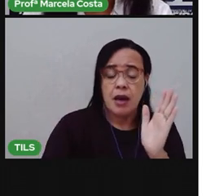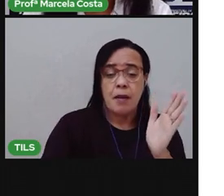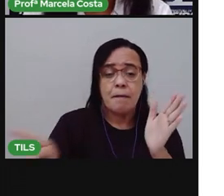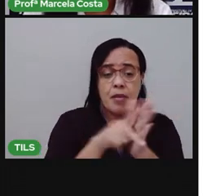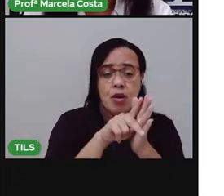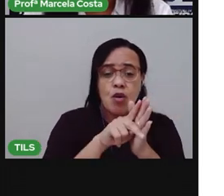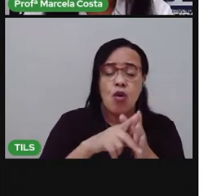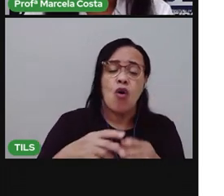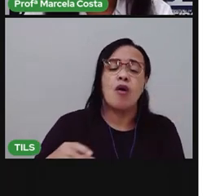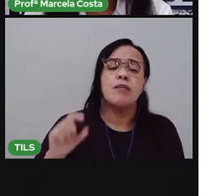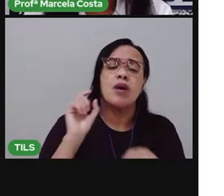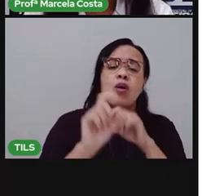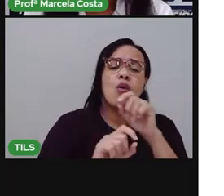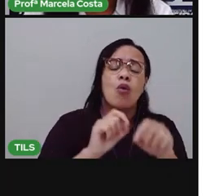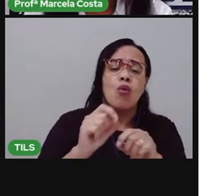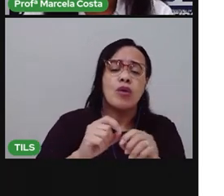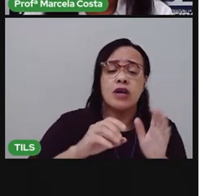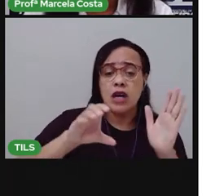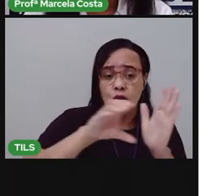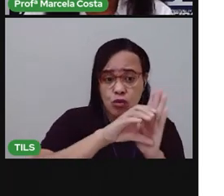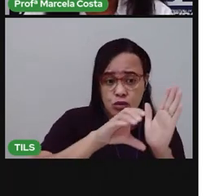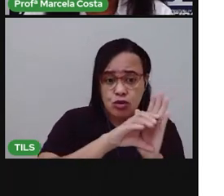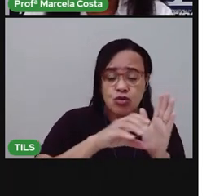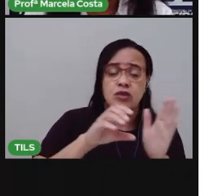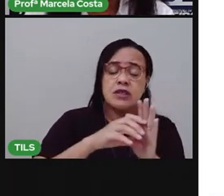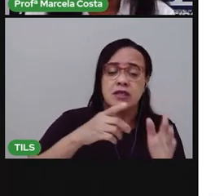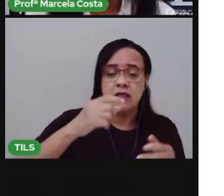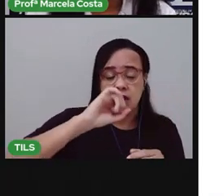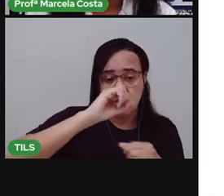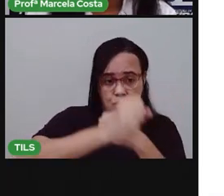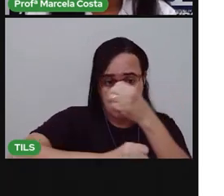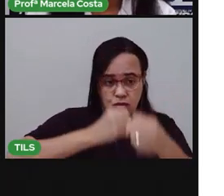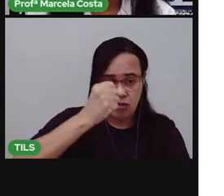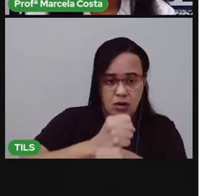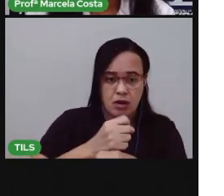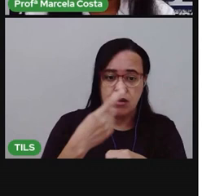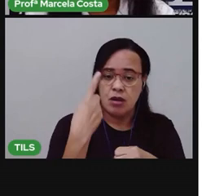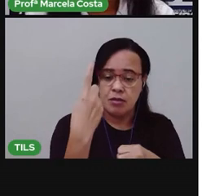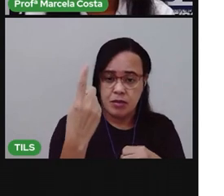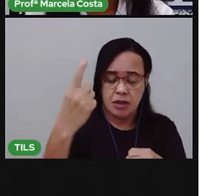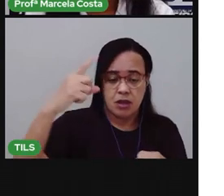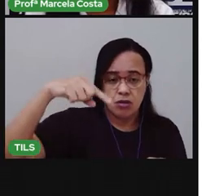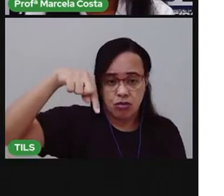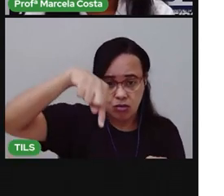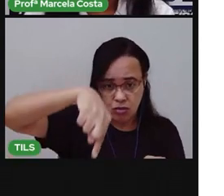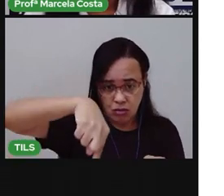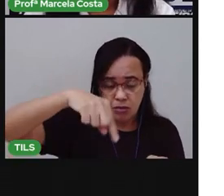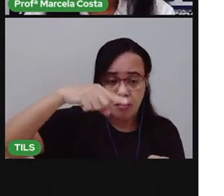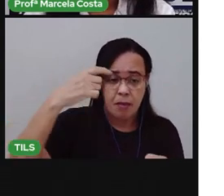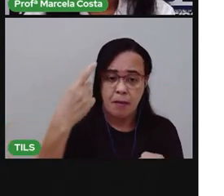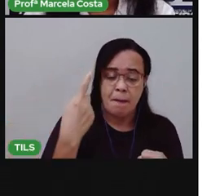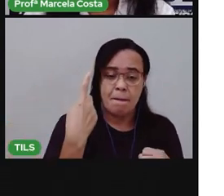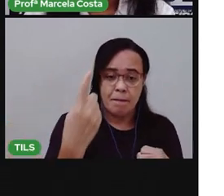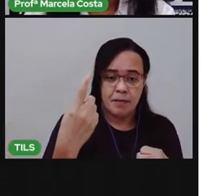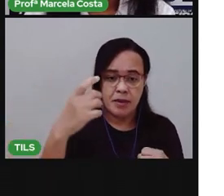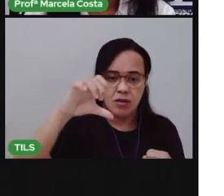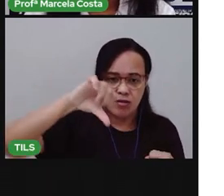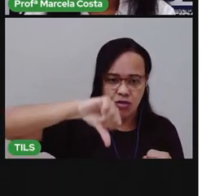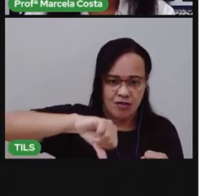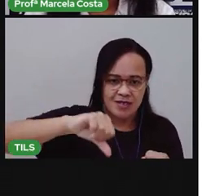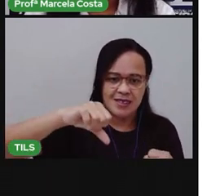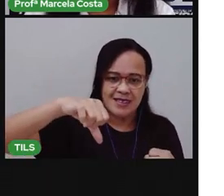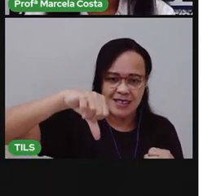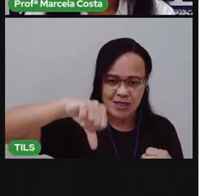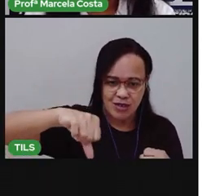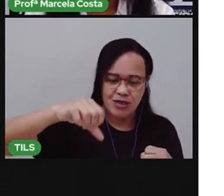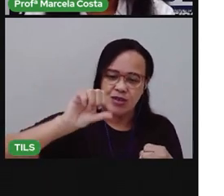Constituição de 1988. No artigo 207. Para defender